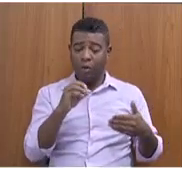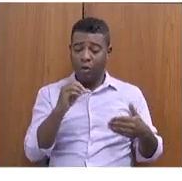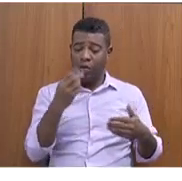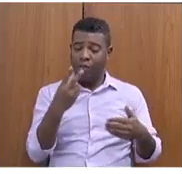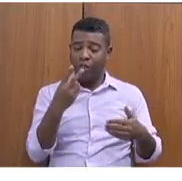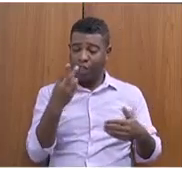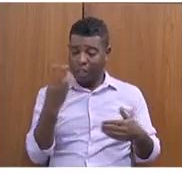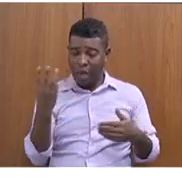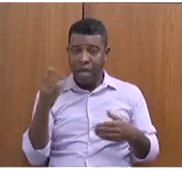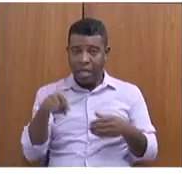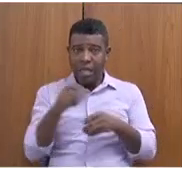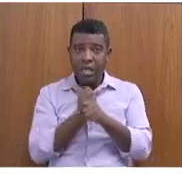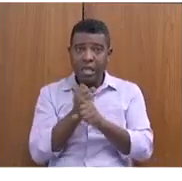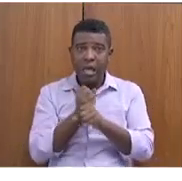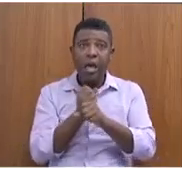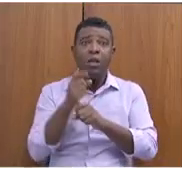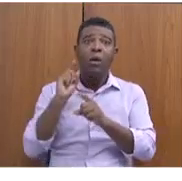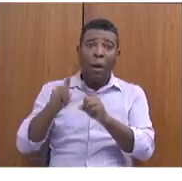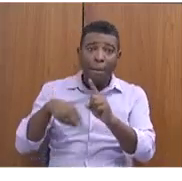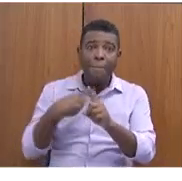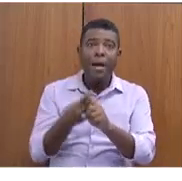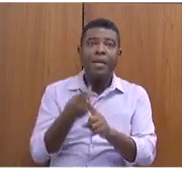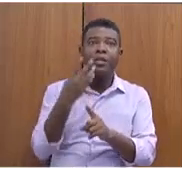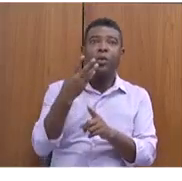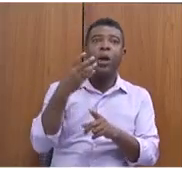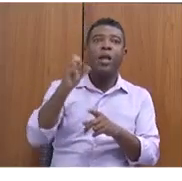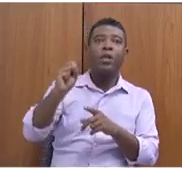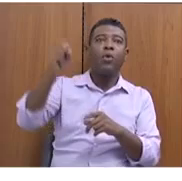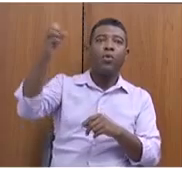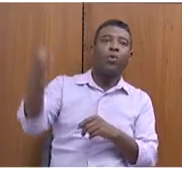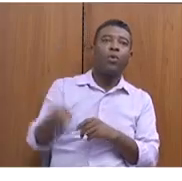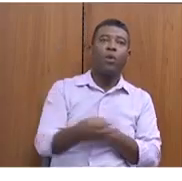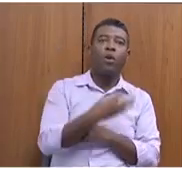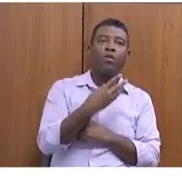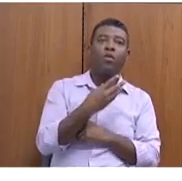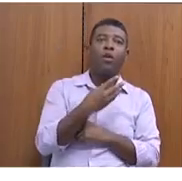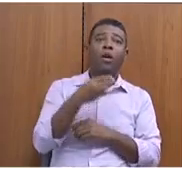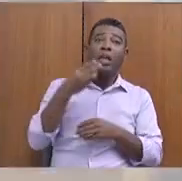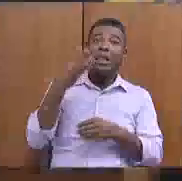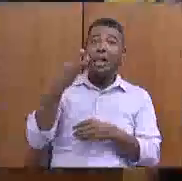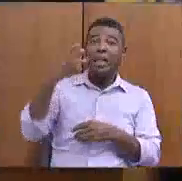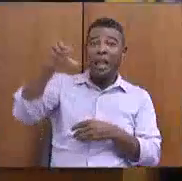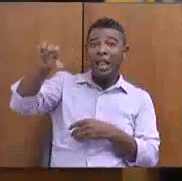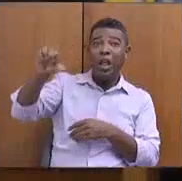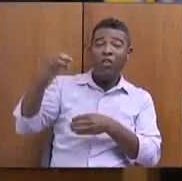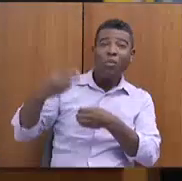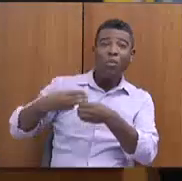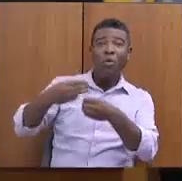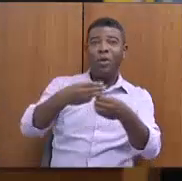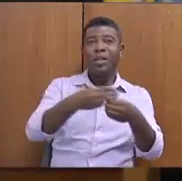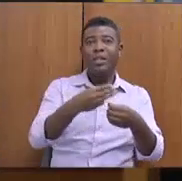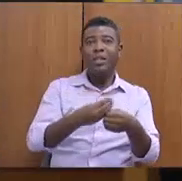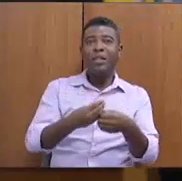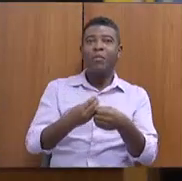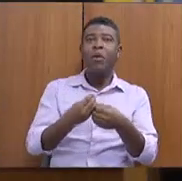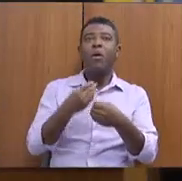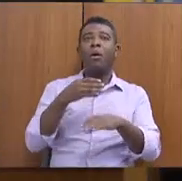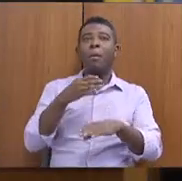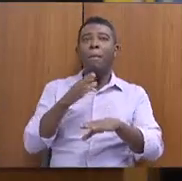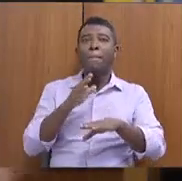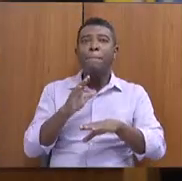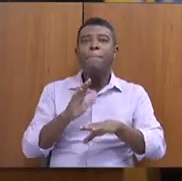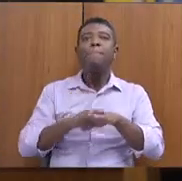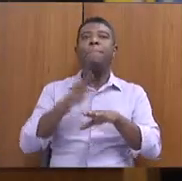em 39 municípios, que beneficiaram mais 2.800 pessoas. E, com esses SIS, vão propiciar a